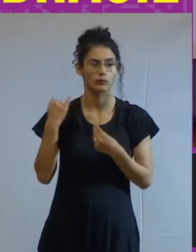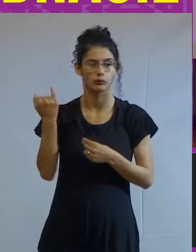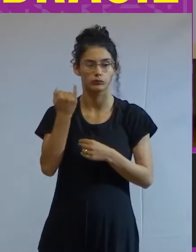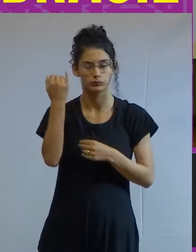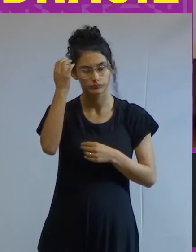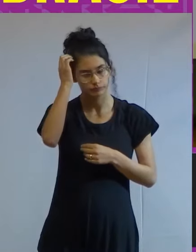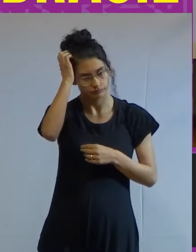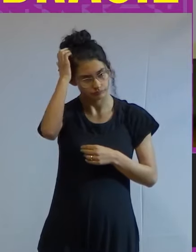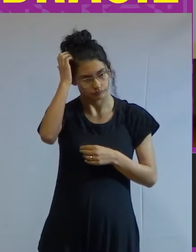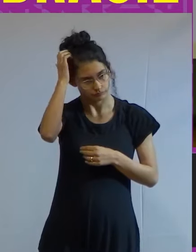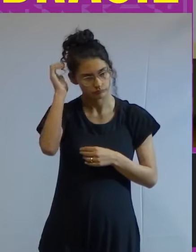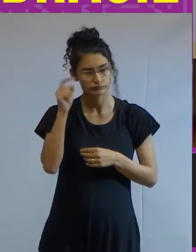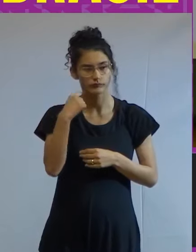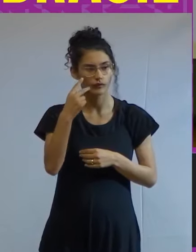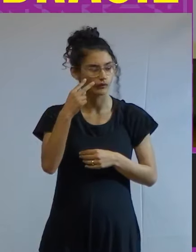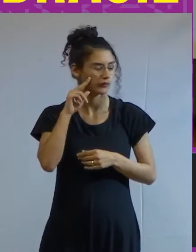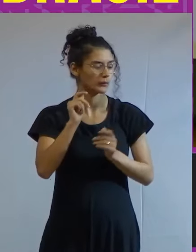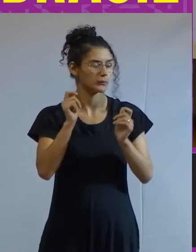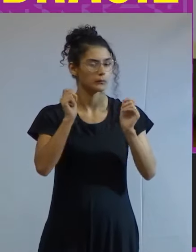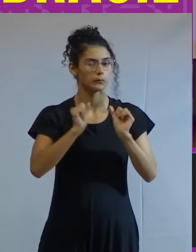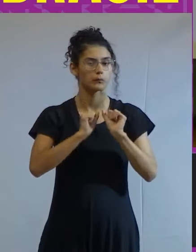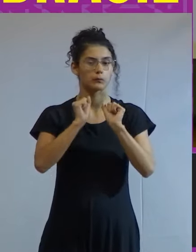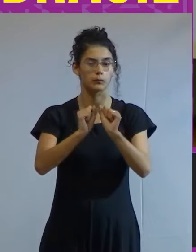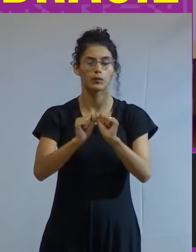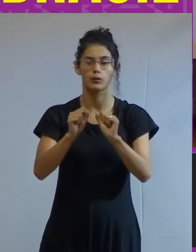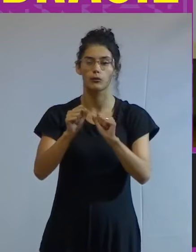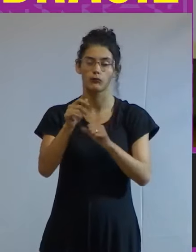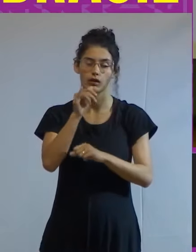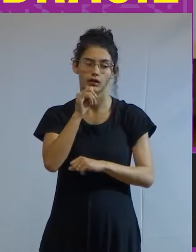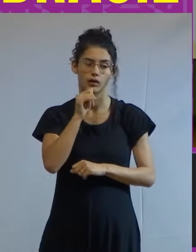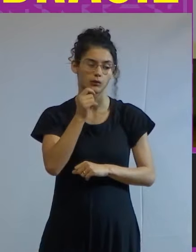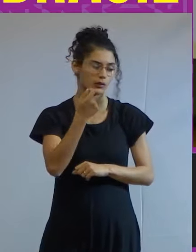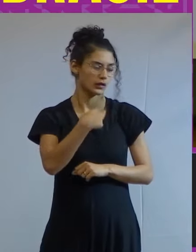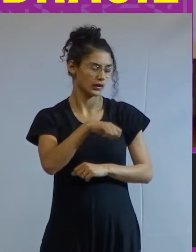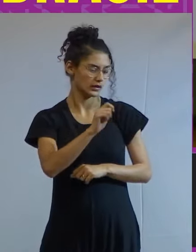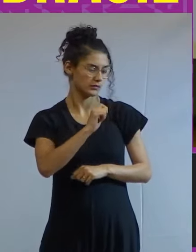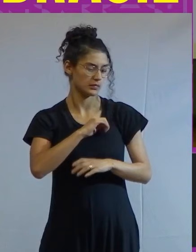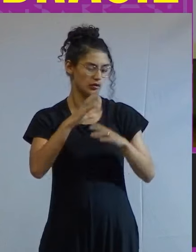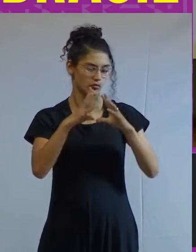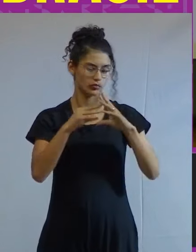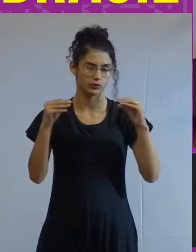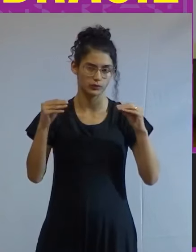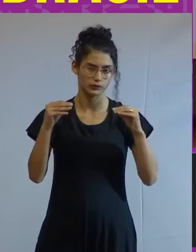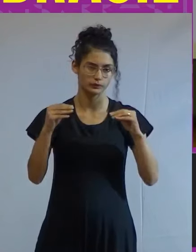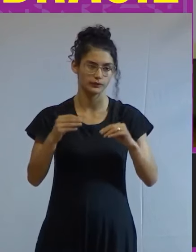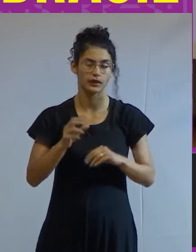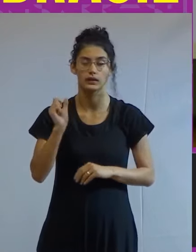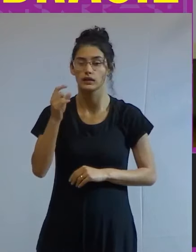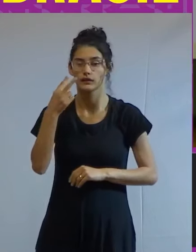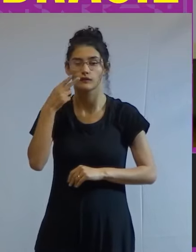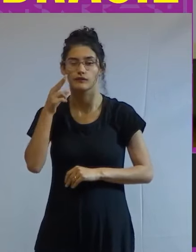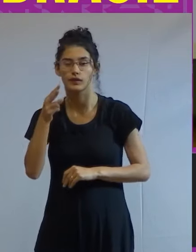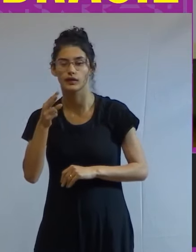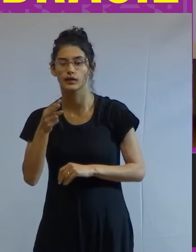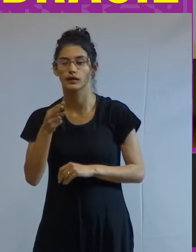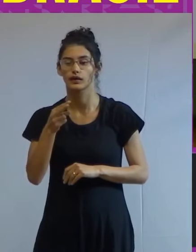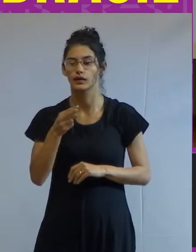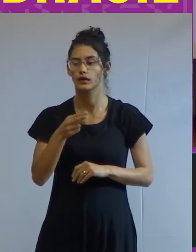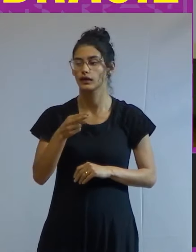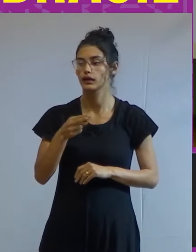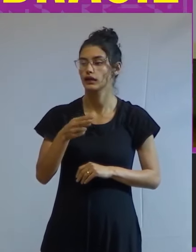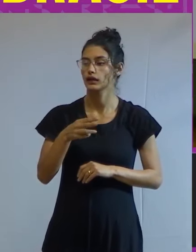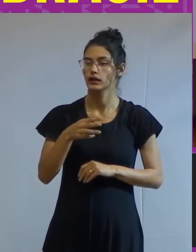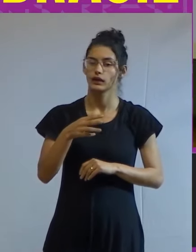se a gente for olhar para o Podemos por exemplo na Espanha ele simplesmente desapareceu se a gente for olhar para o Sirisa na